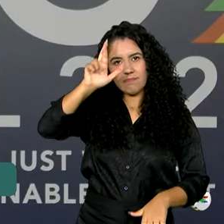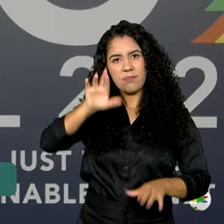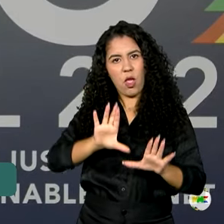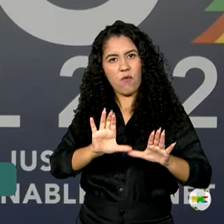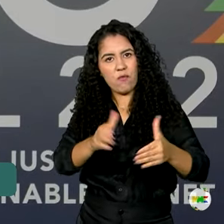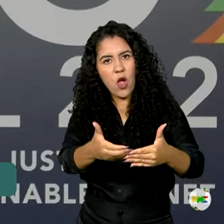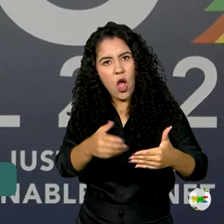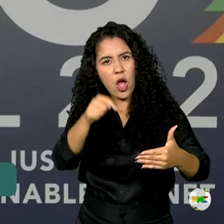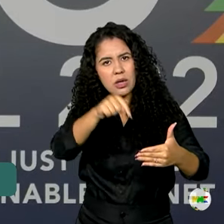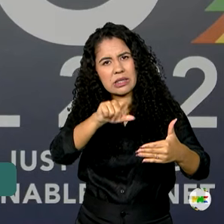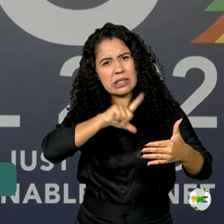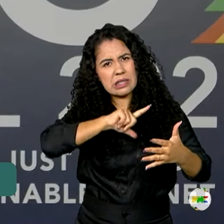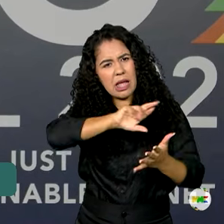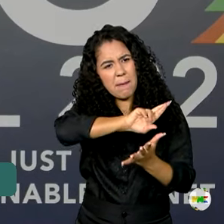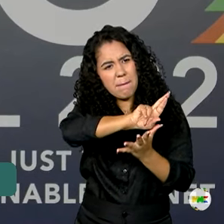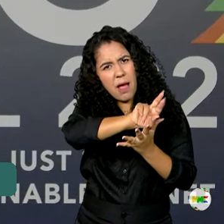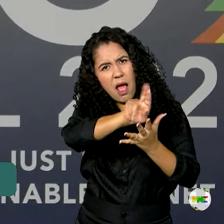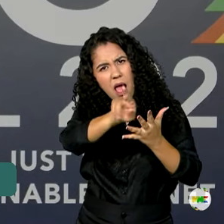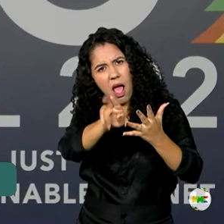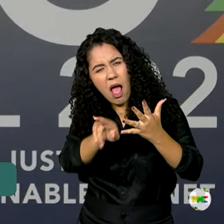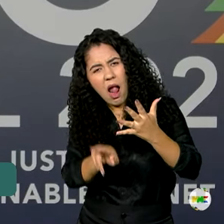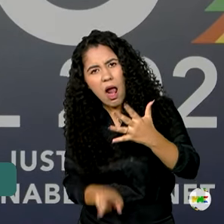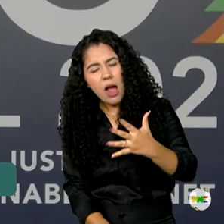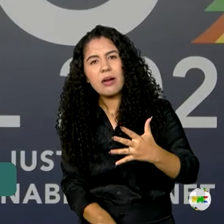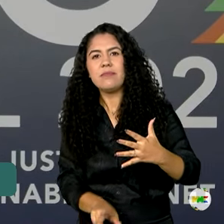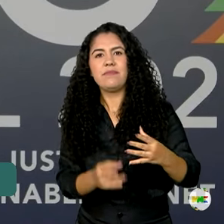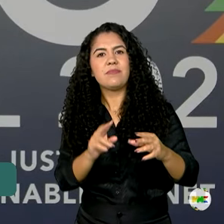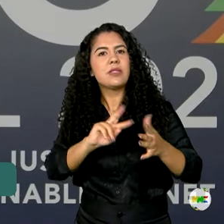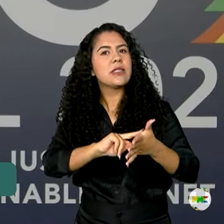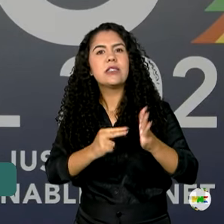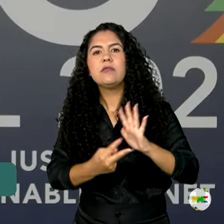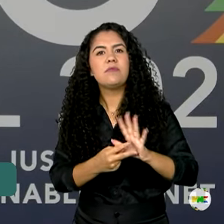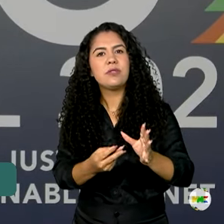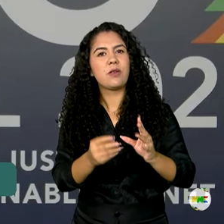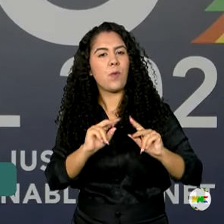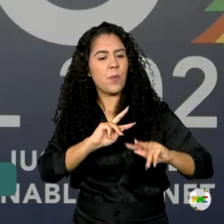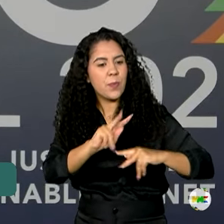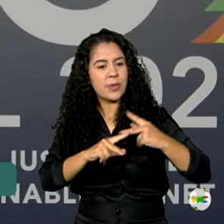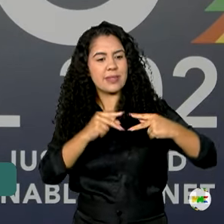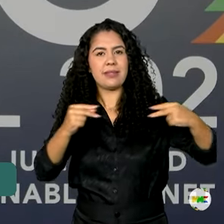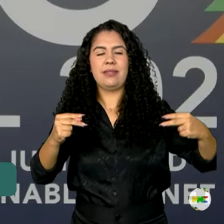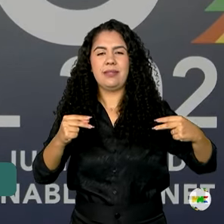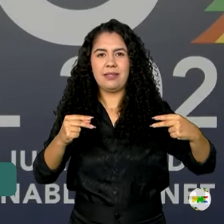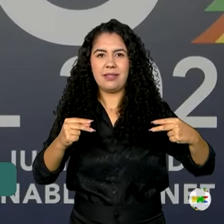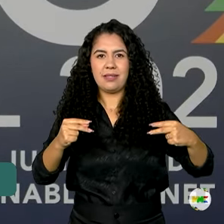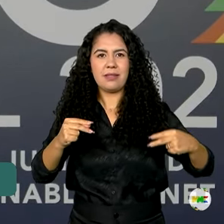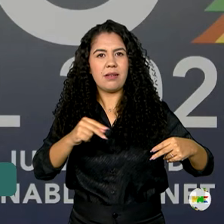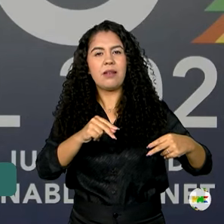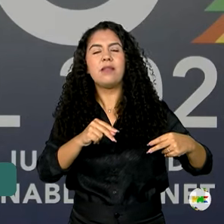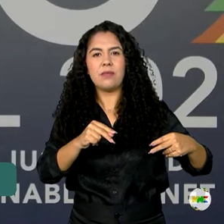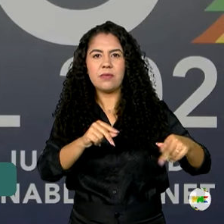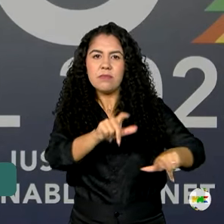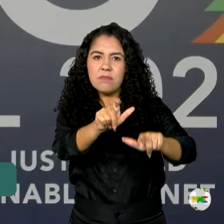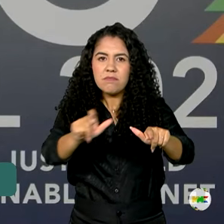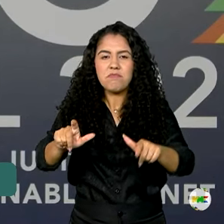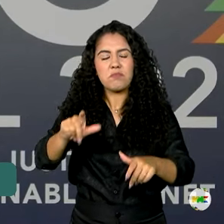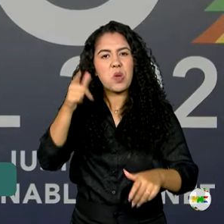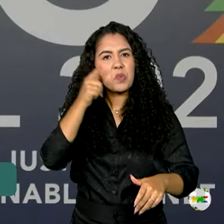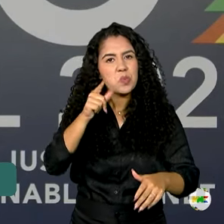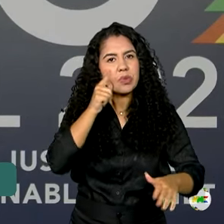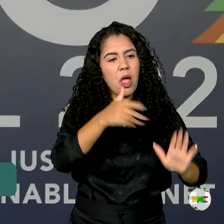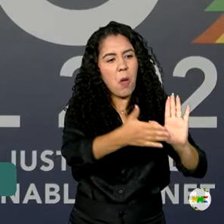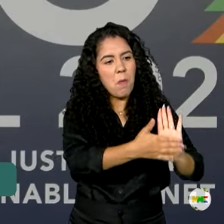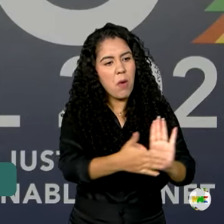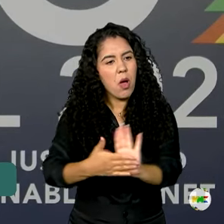essa dimensão e foi um grande presente ver aplaudido as propostas